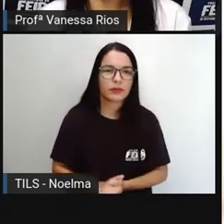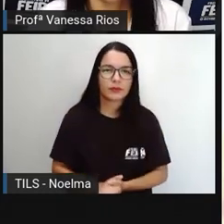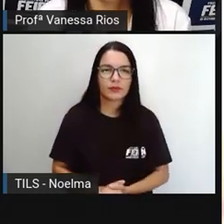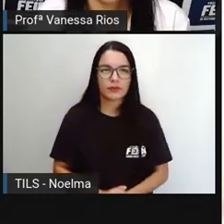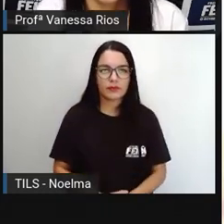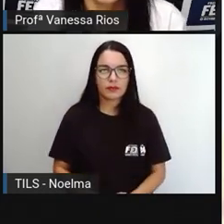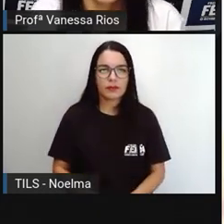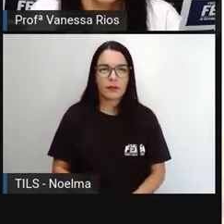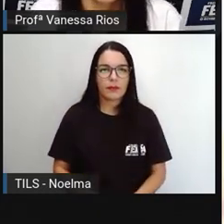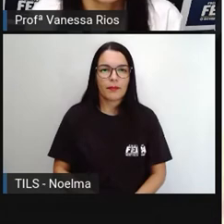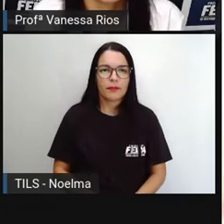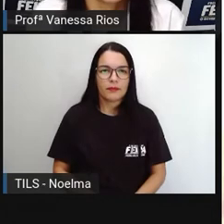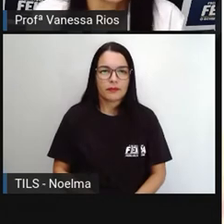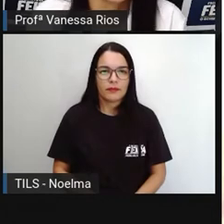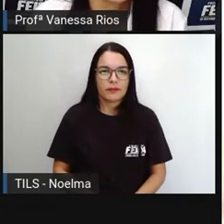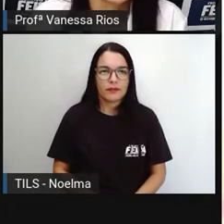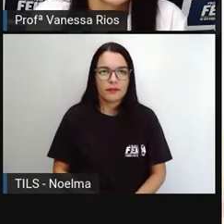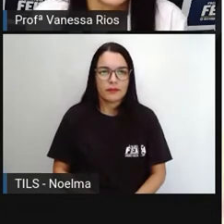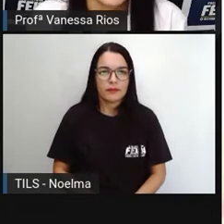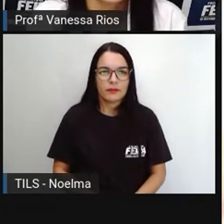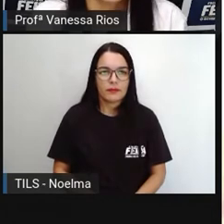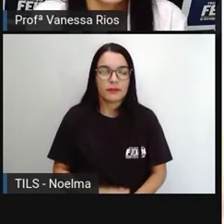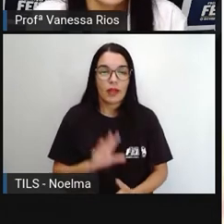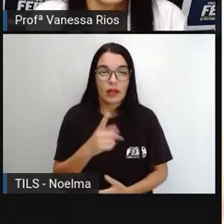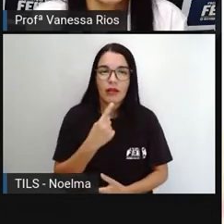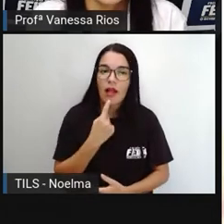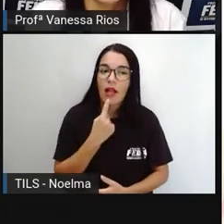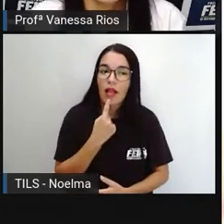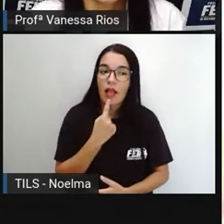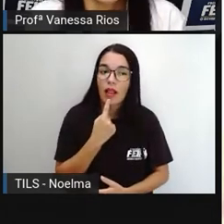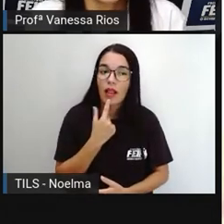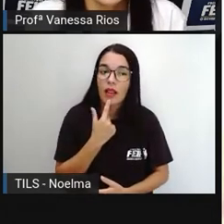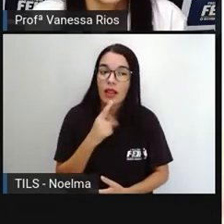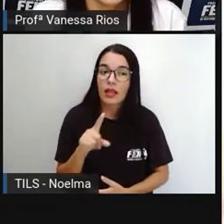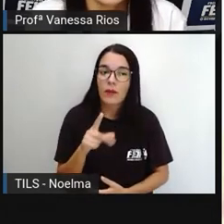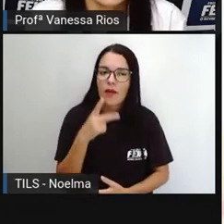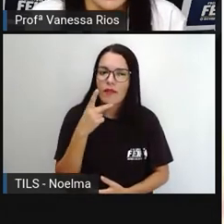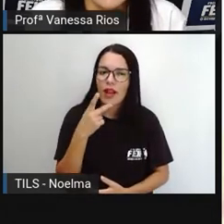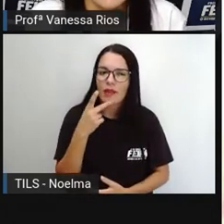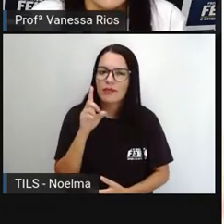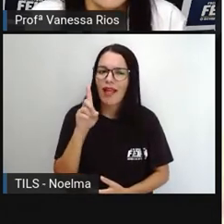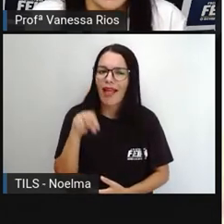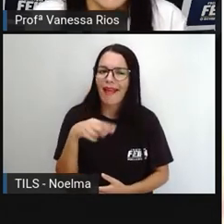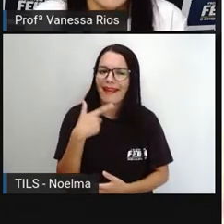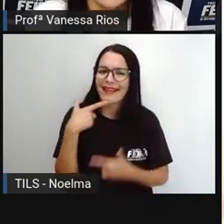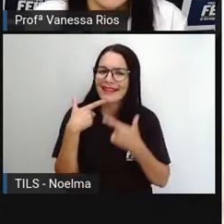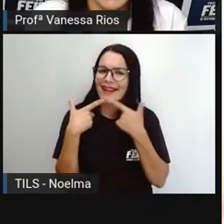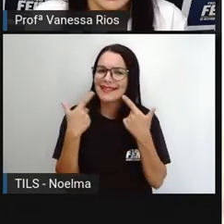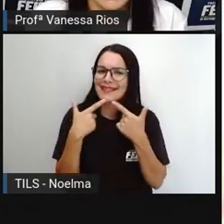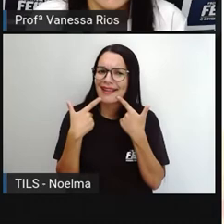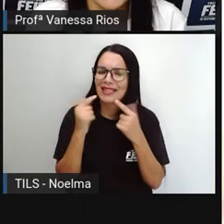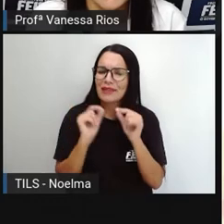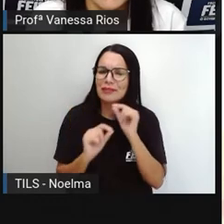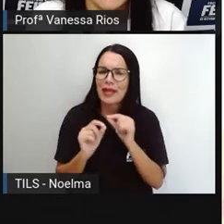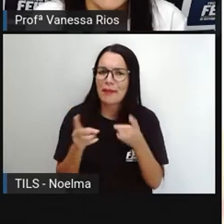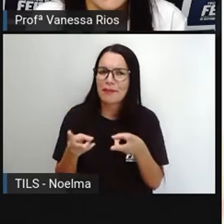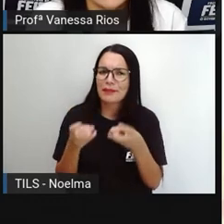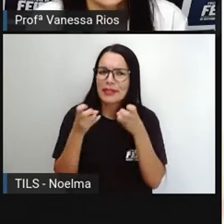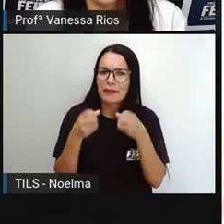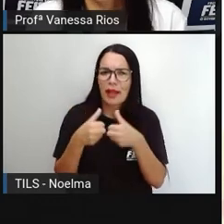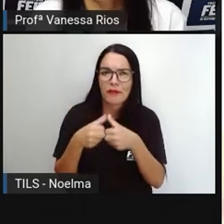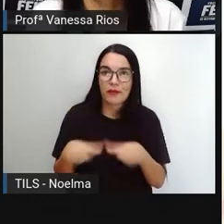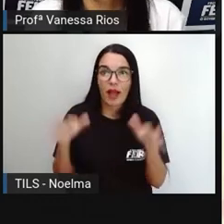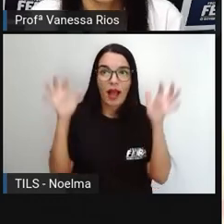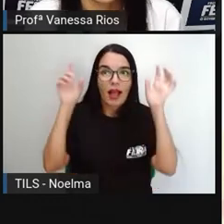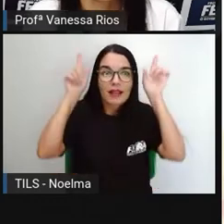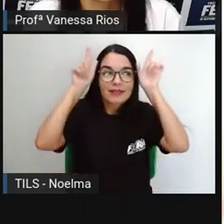junto comigo, tá bom? A língua que falamos é engraçada. Para perceber, fique